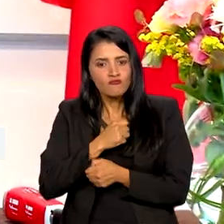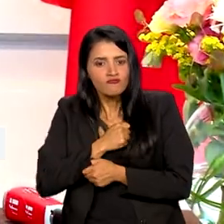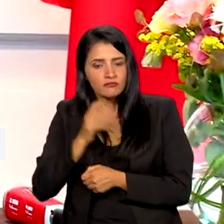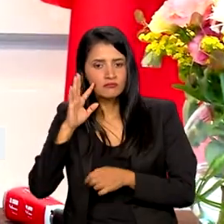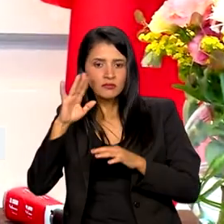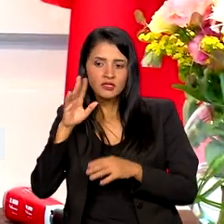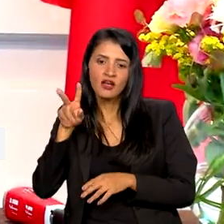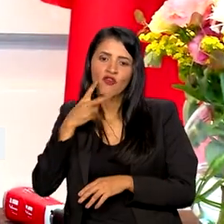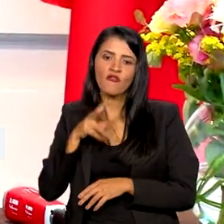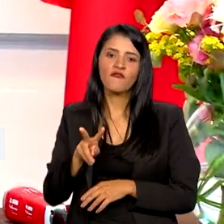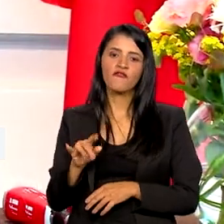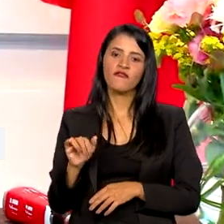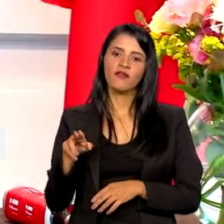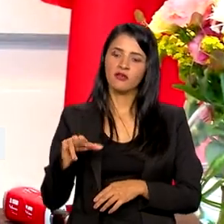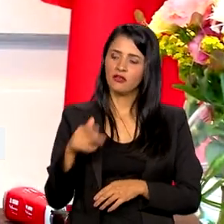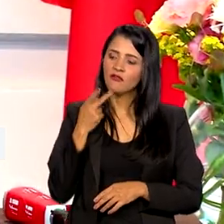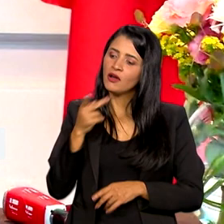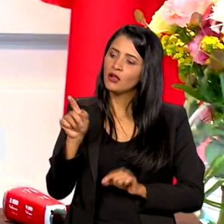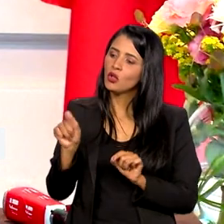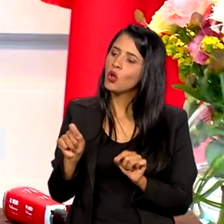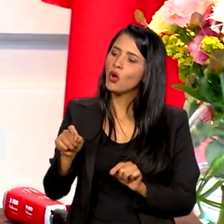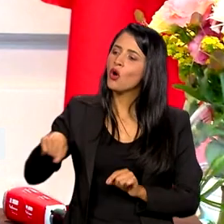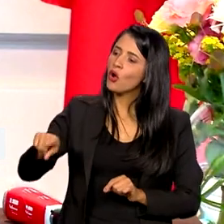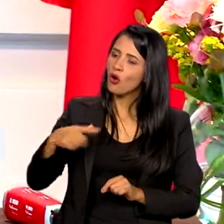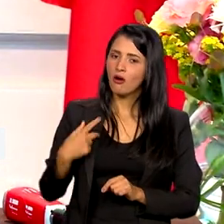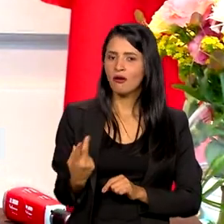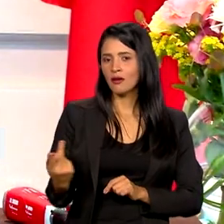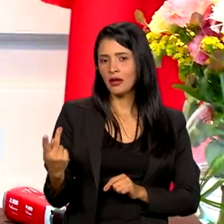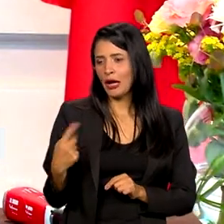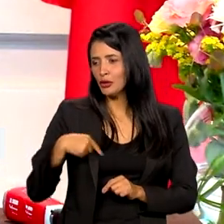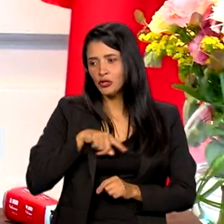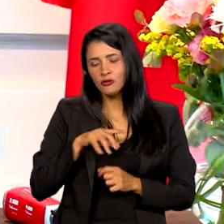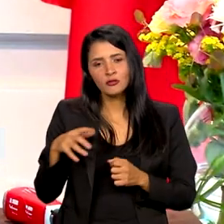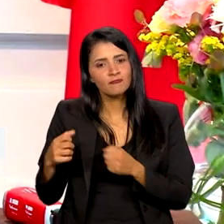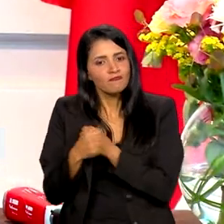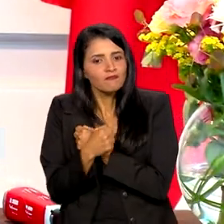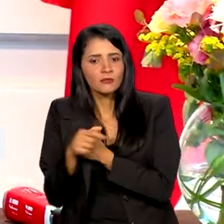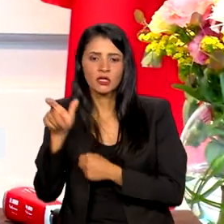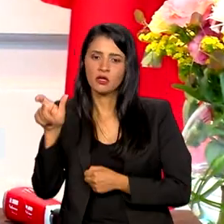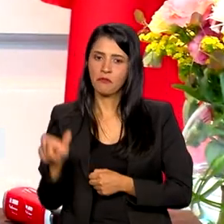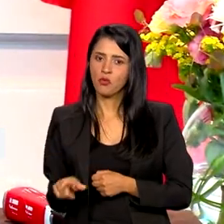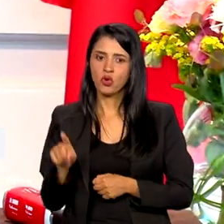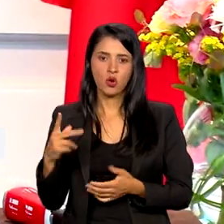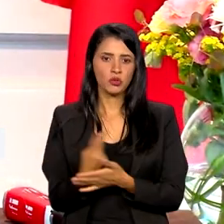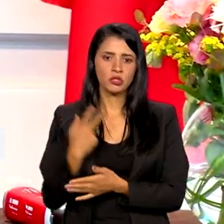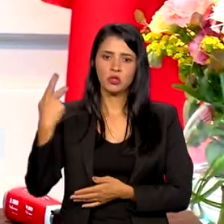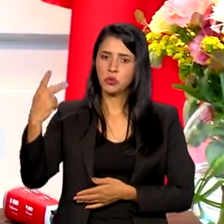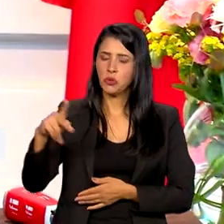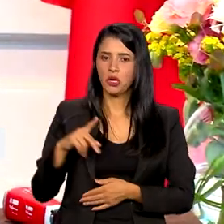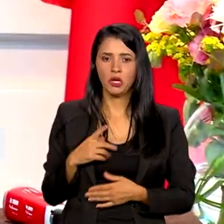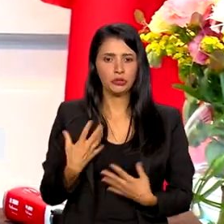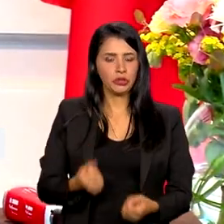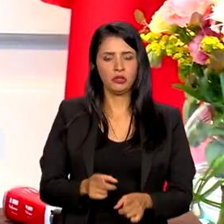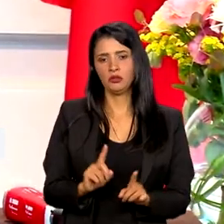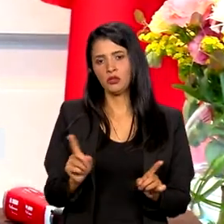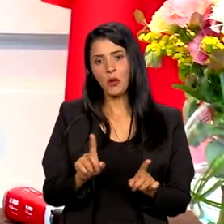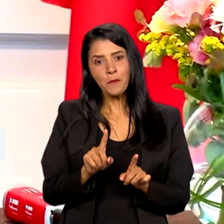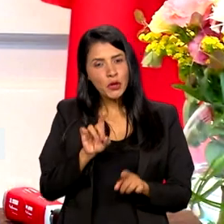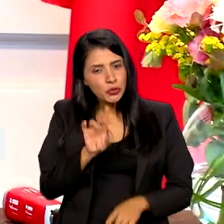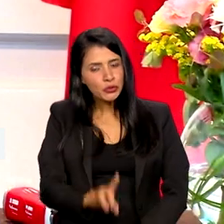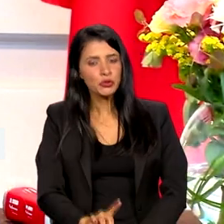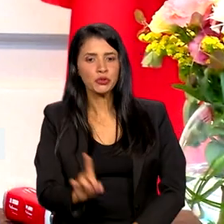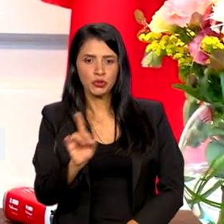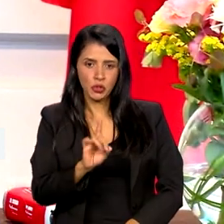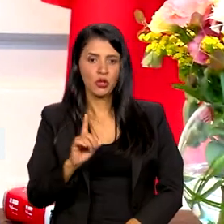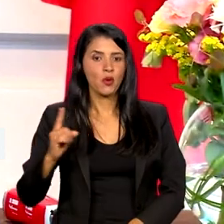falando olha Vini, a gente te abraça, porque uma situação como aquela é inadmissível, mas não só isso.